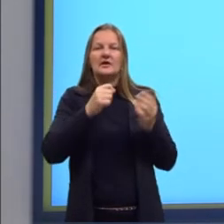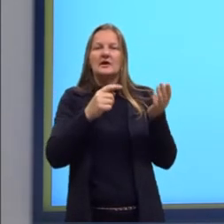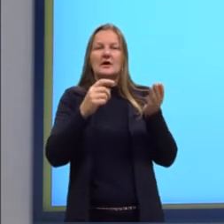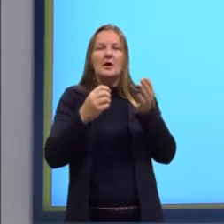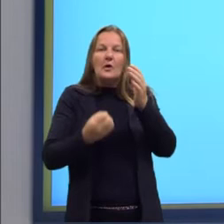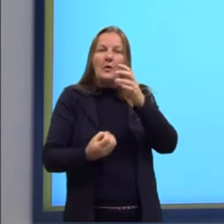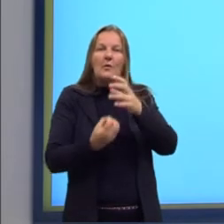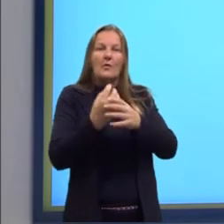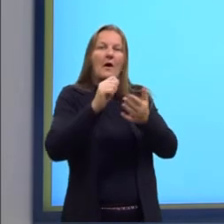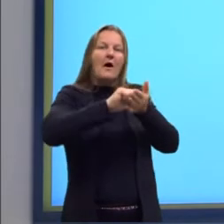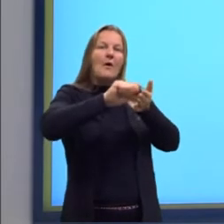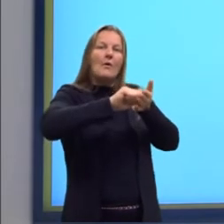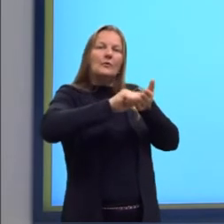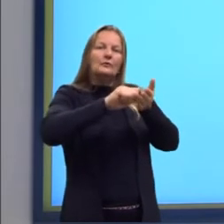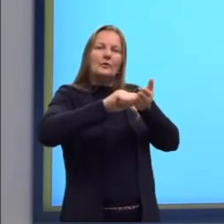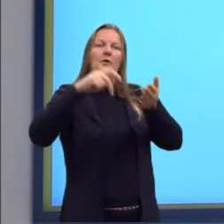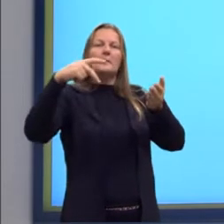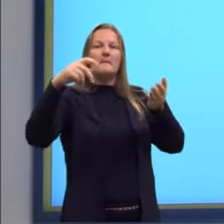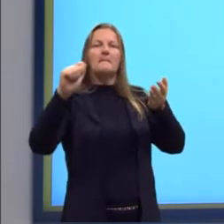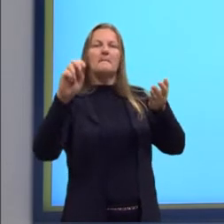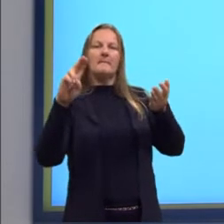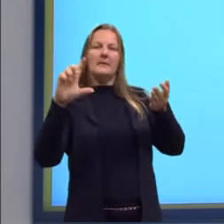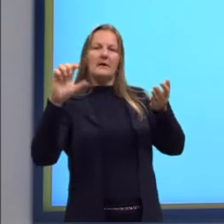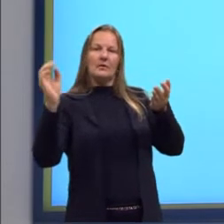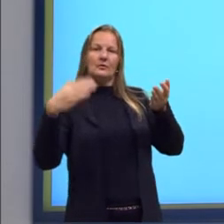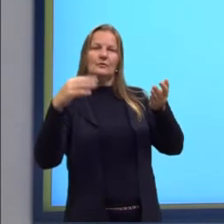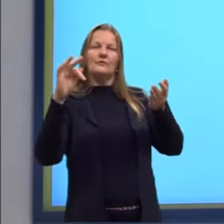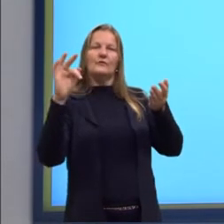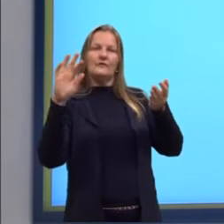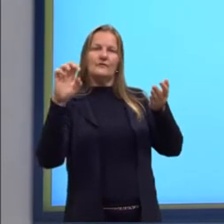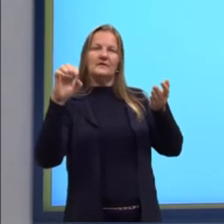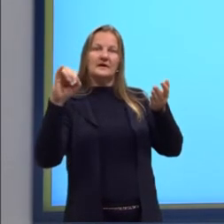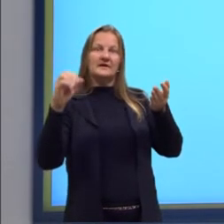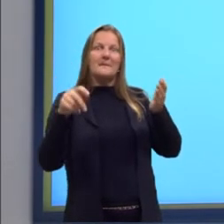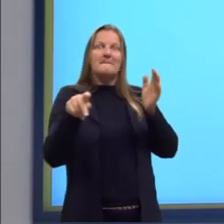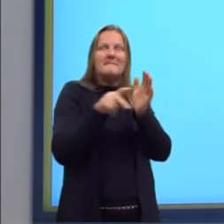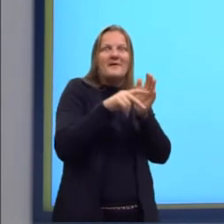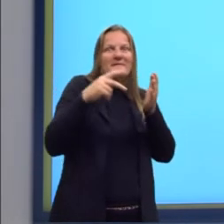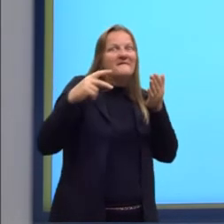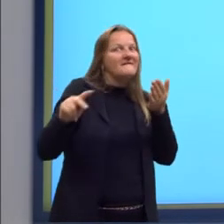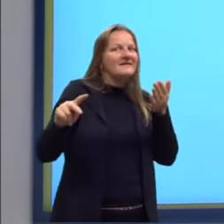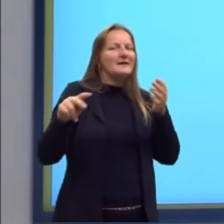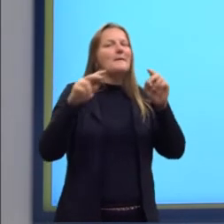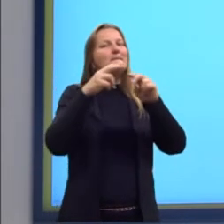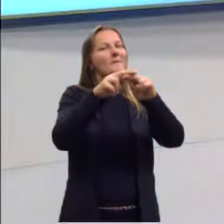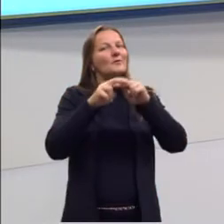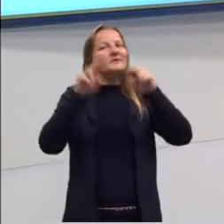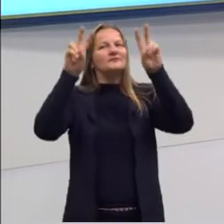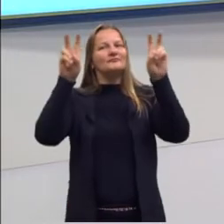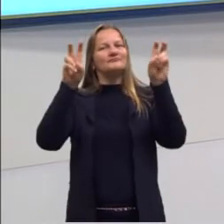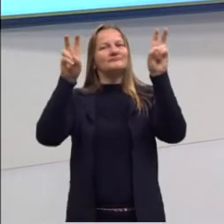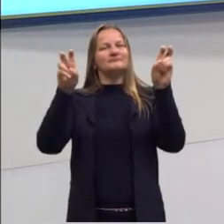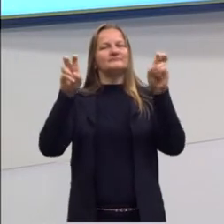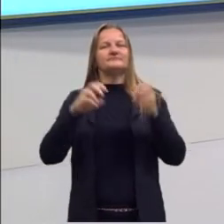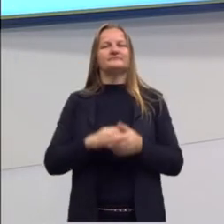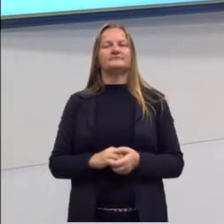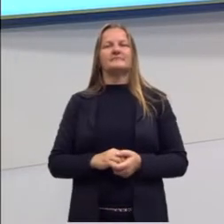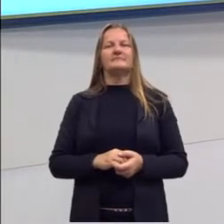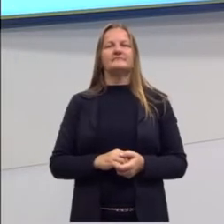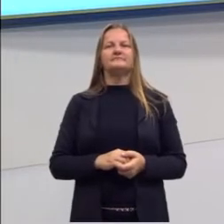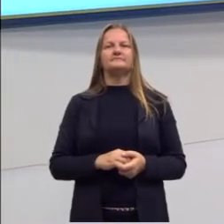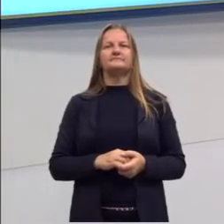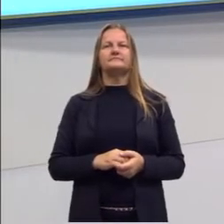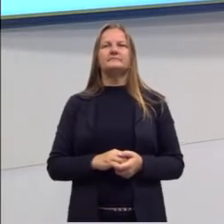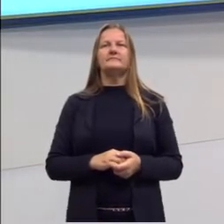tirada nesta citação. O autor. E lembrando que citações são um